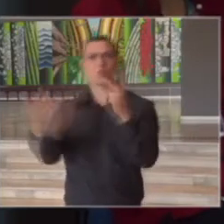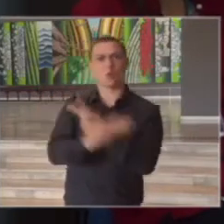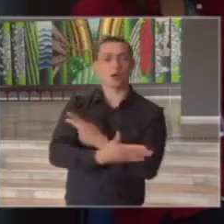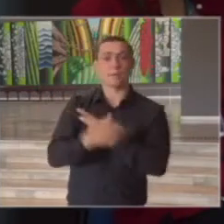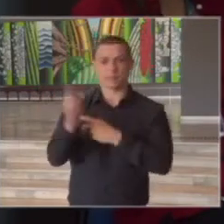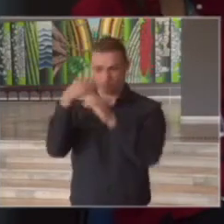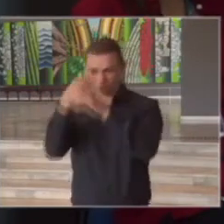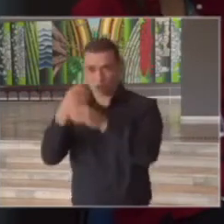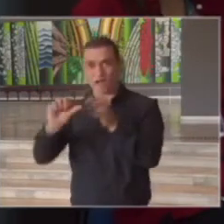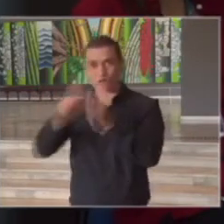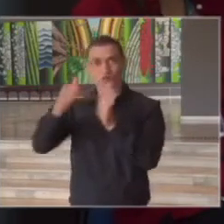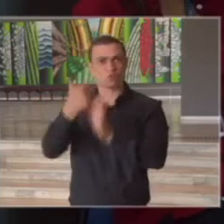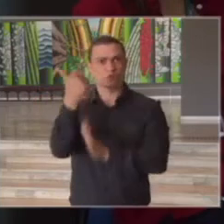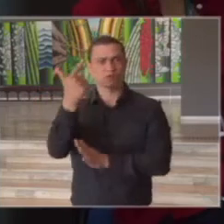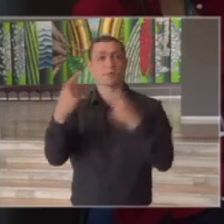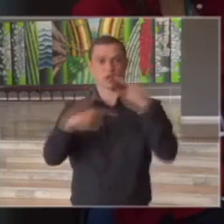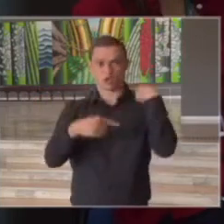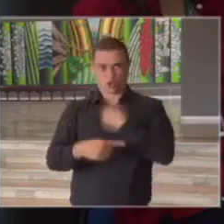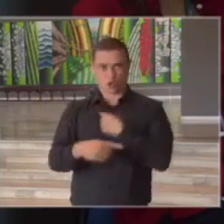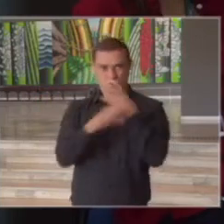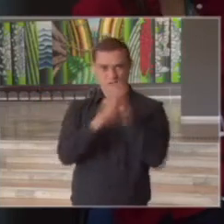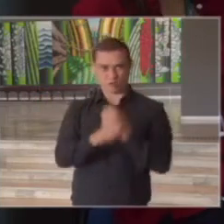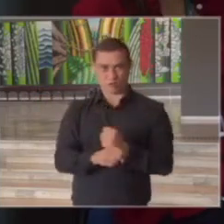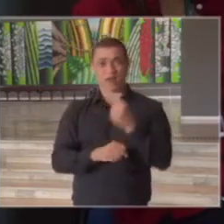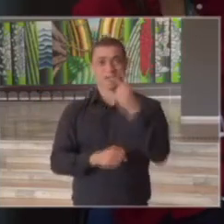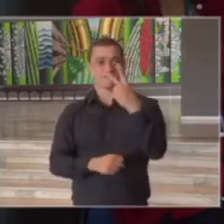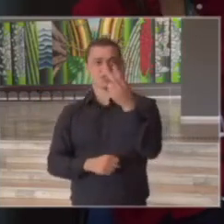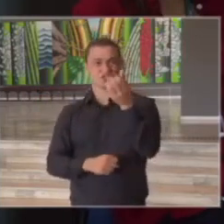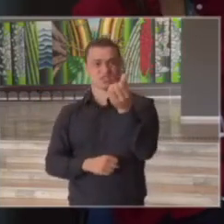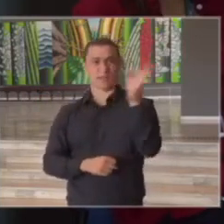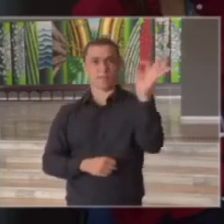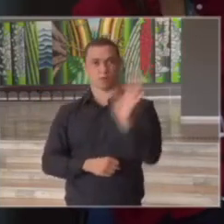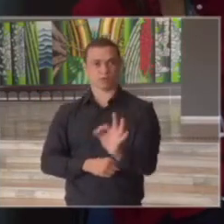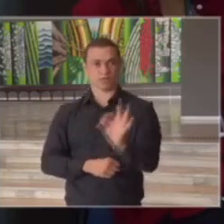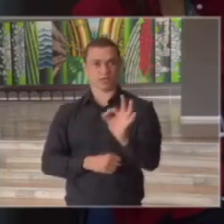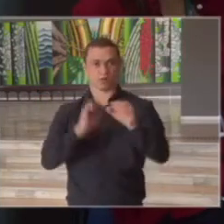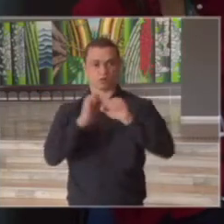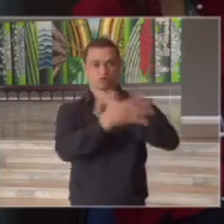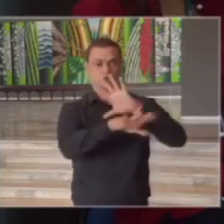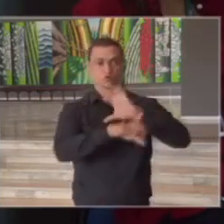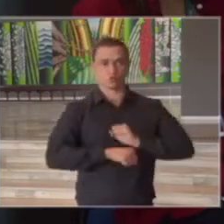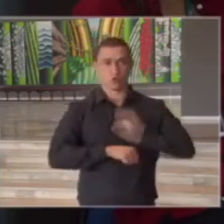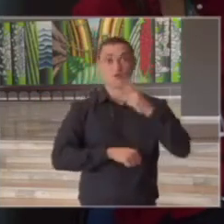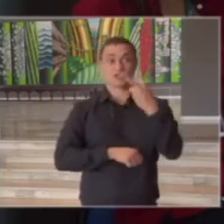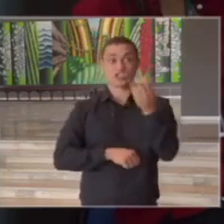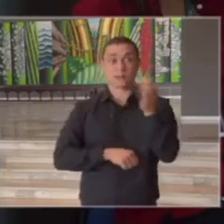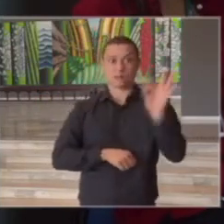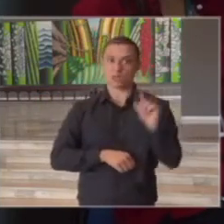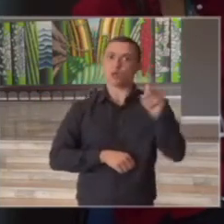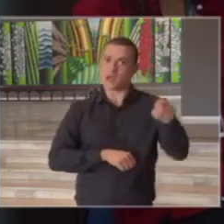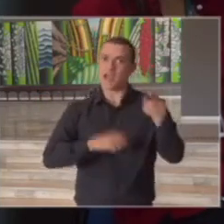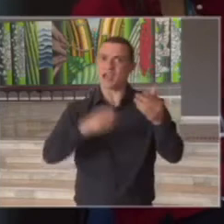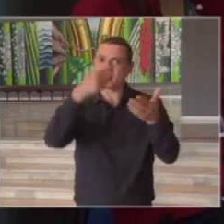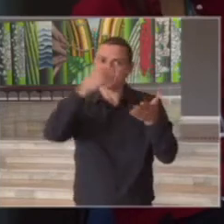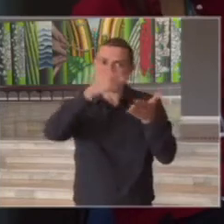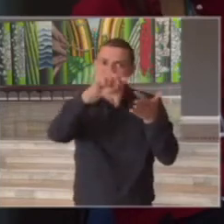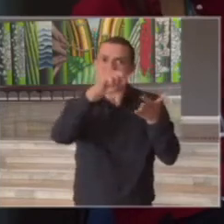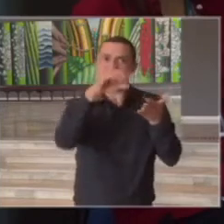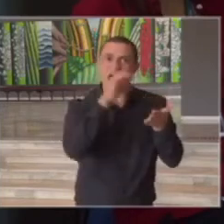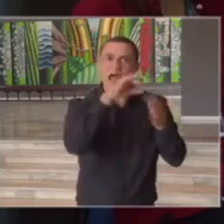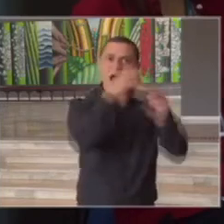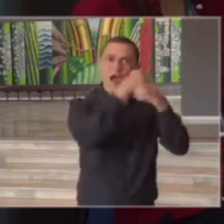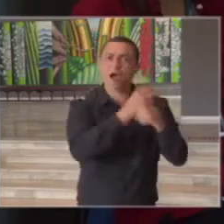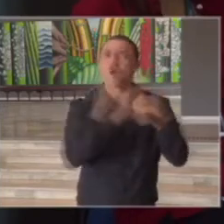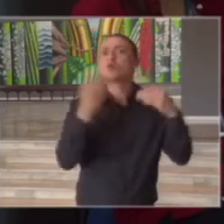duplicidade porque a nossa apuração é de 26% dos novos casos vieram desses testes rápidos